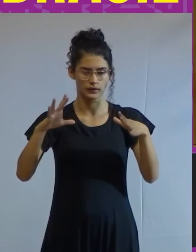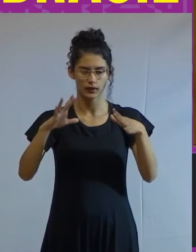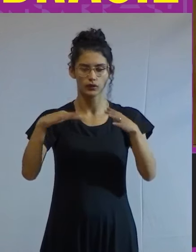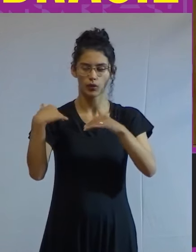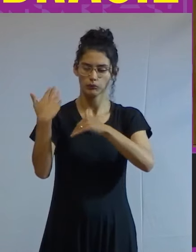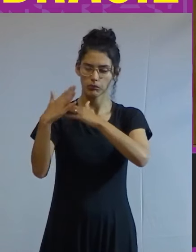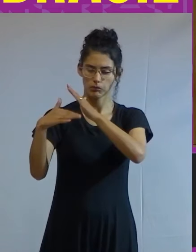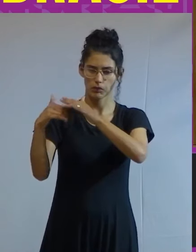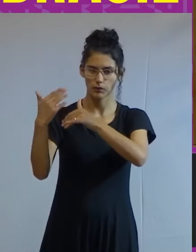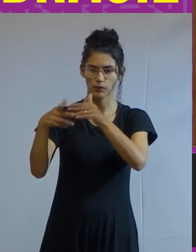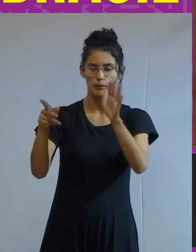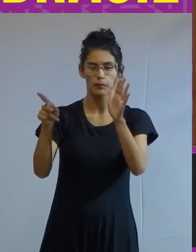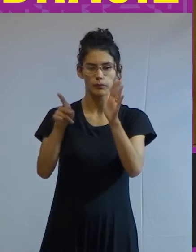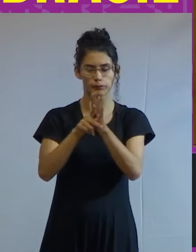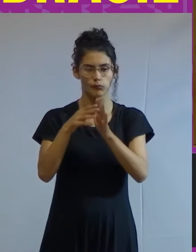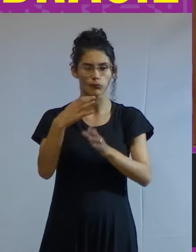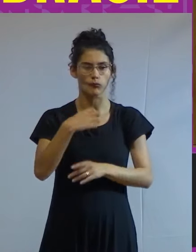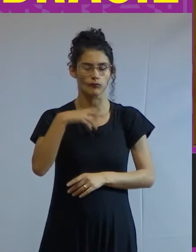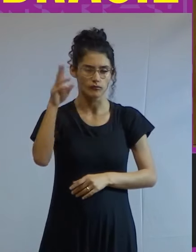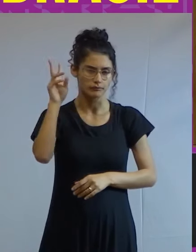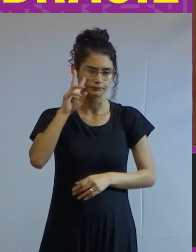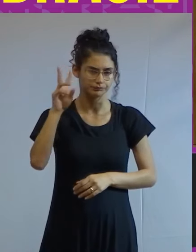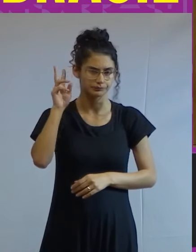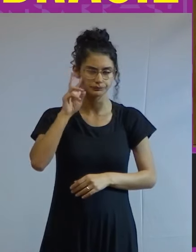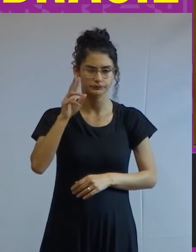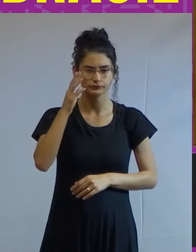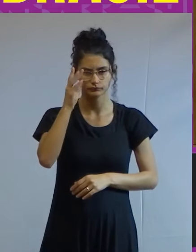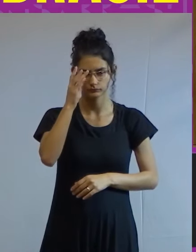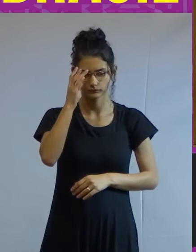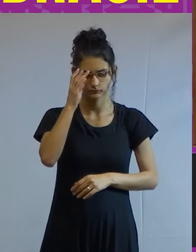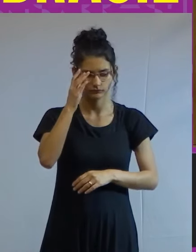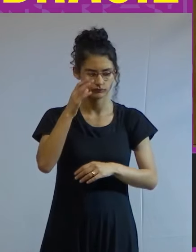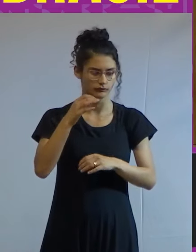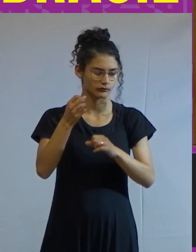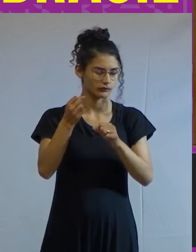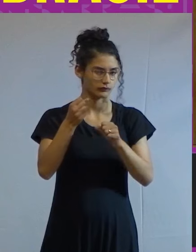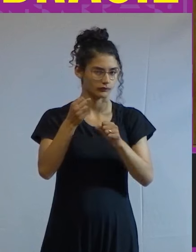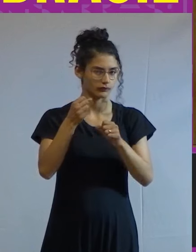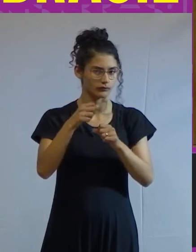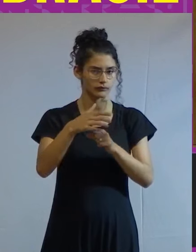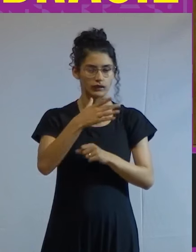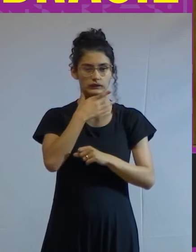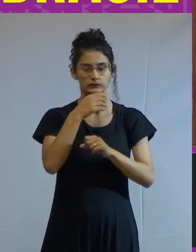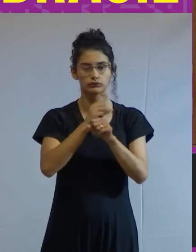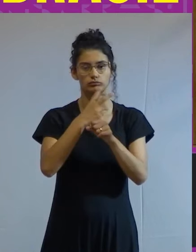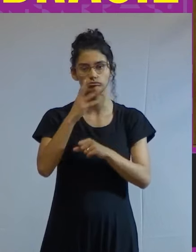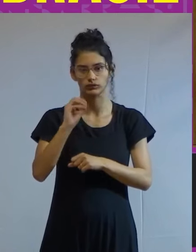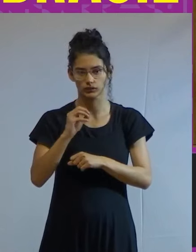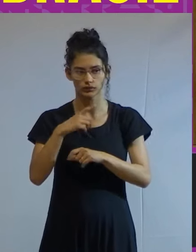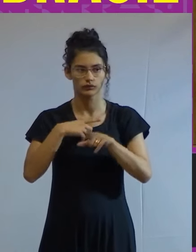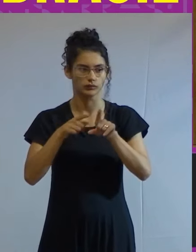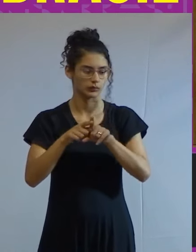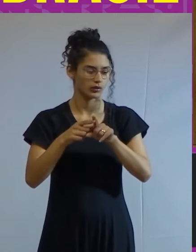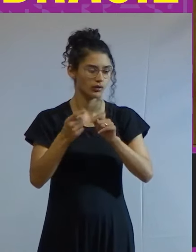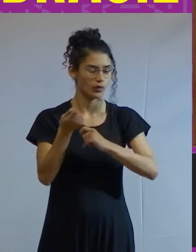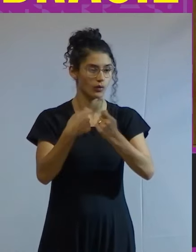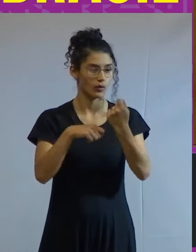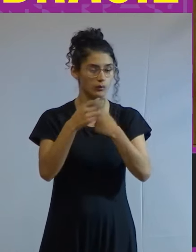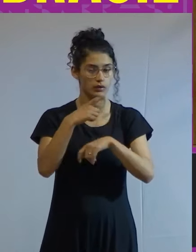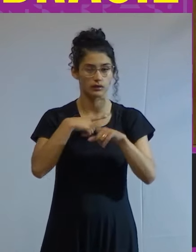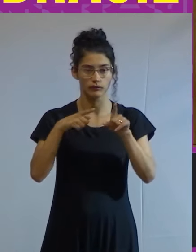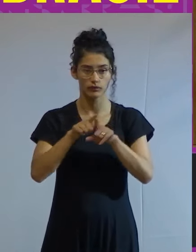engrenagem pela contingência histórica da crise dos anos 30. O grande economista, no entanto,